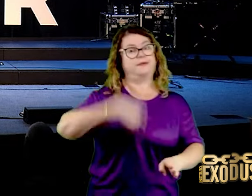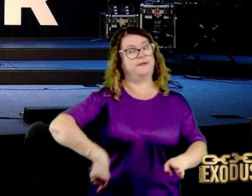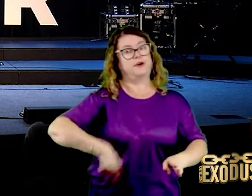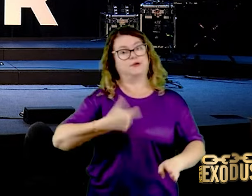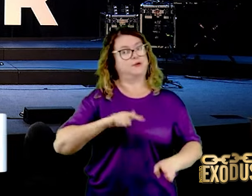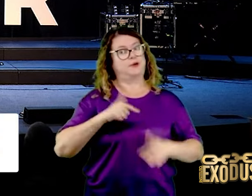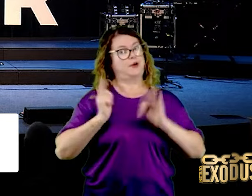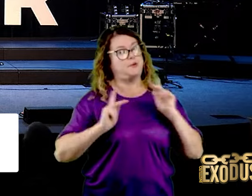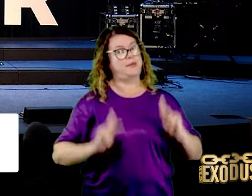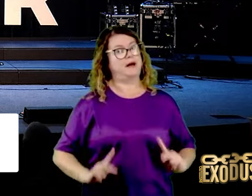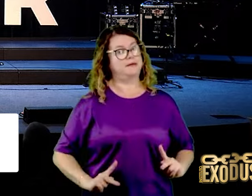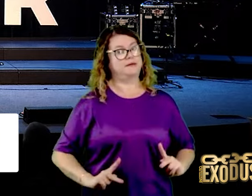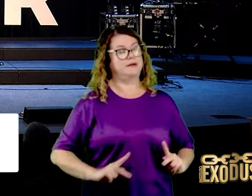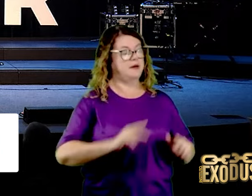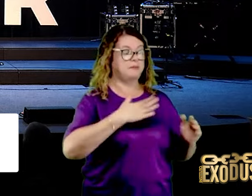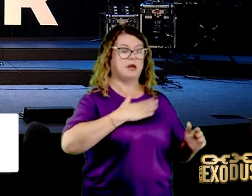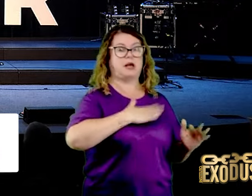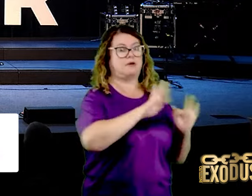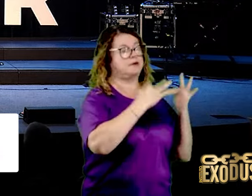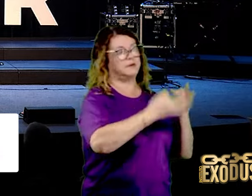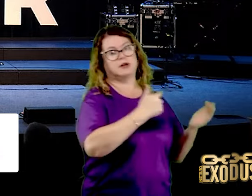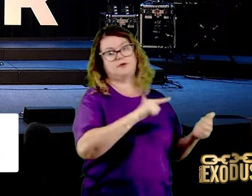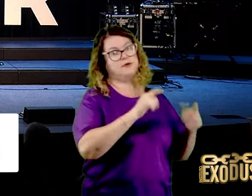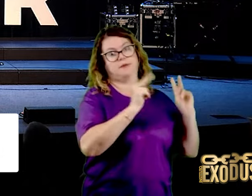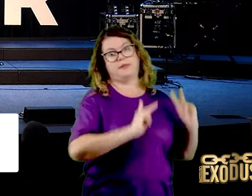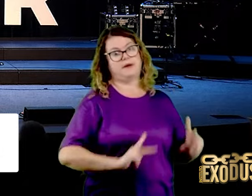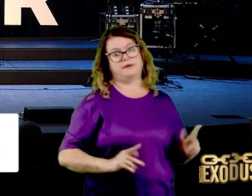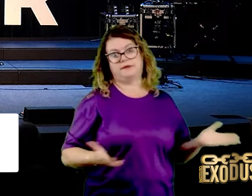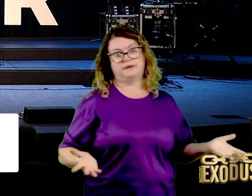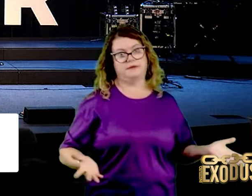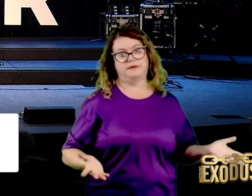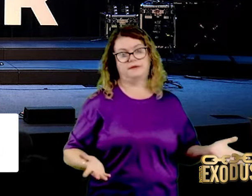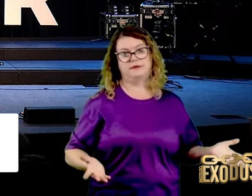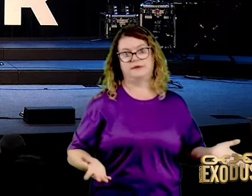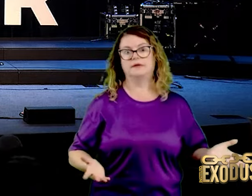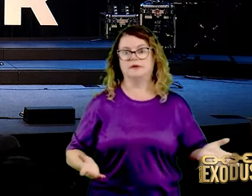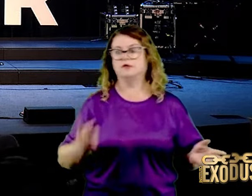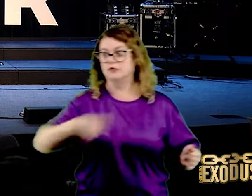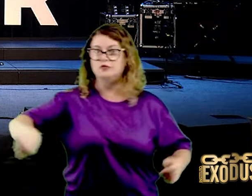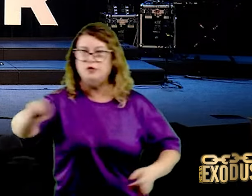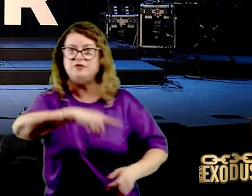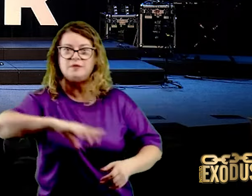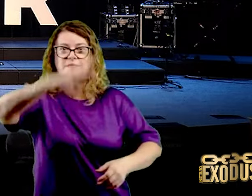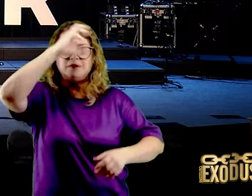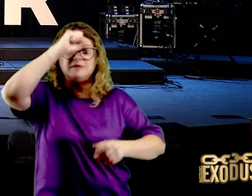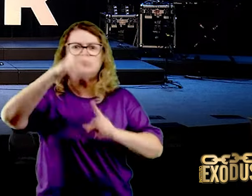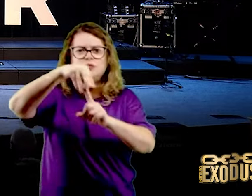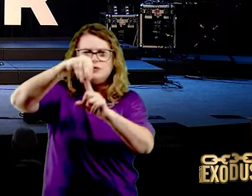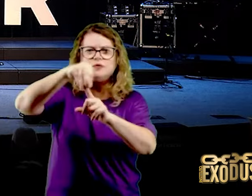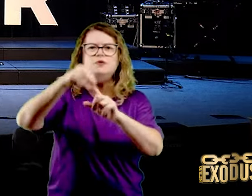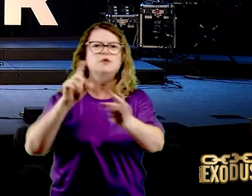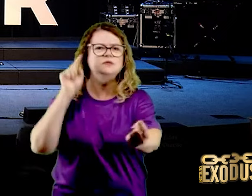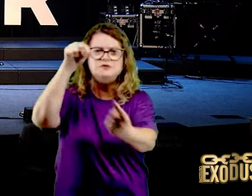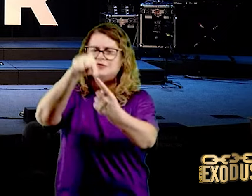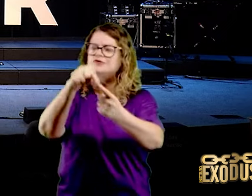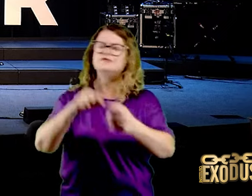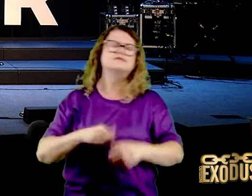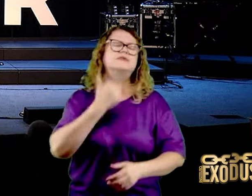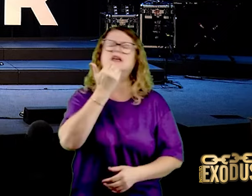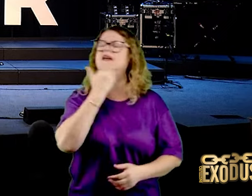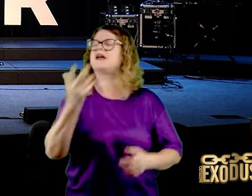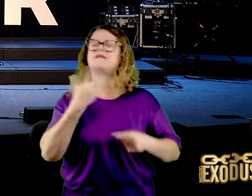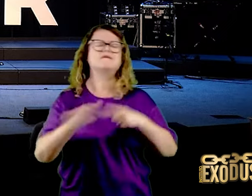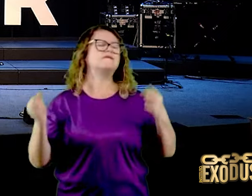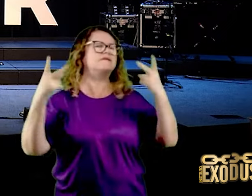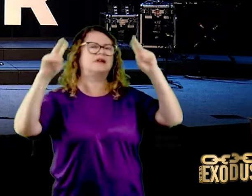Quando a gente começa a ter um objetivo só, ninguém consegue vencer o outro. E último princípio, é o